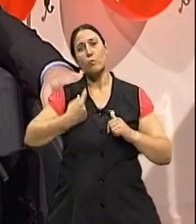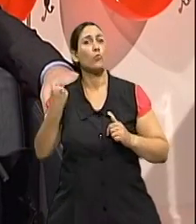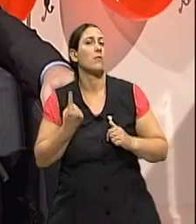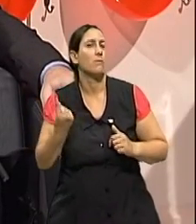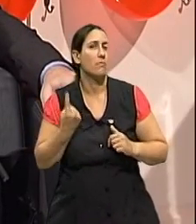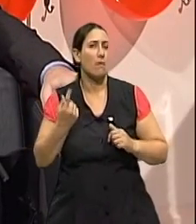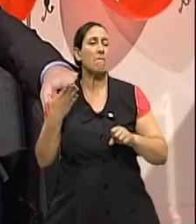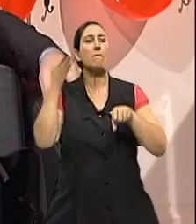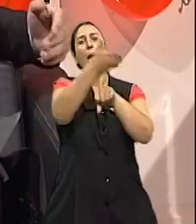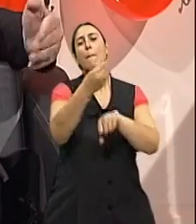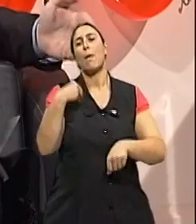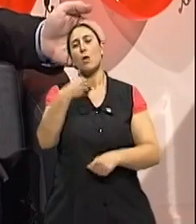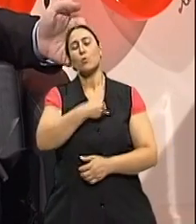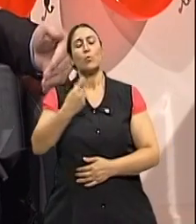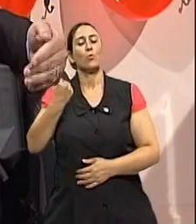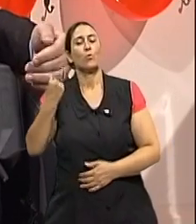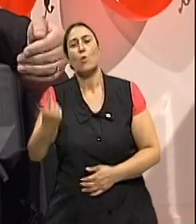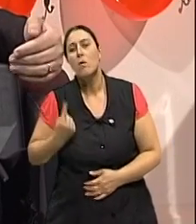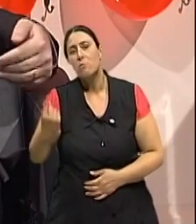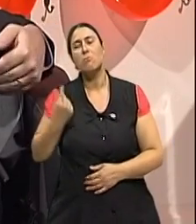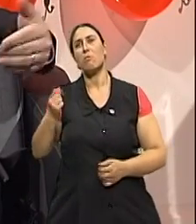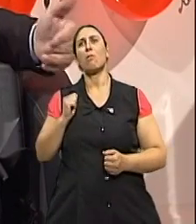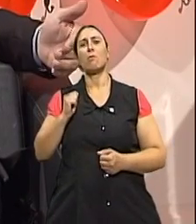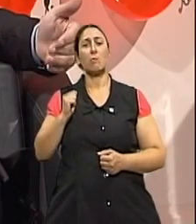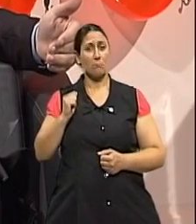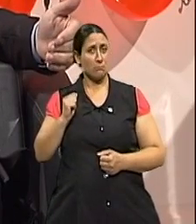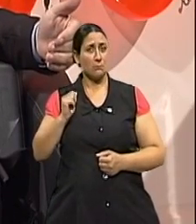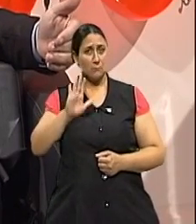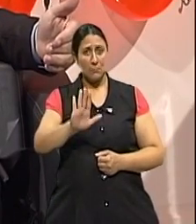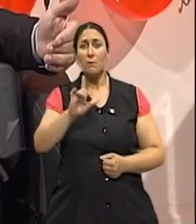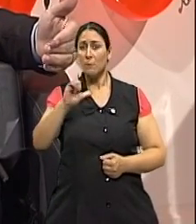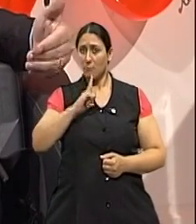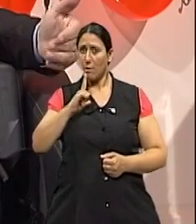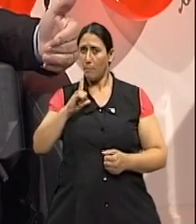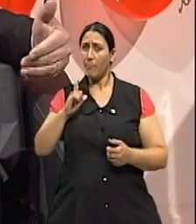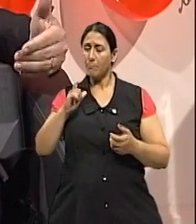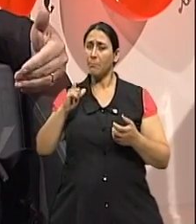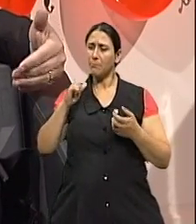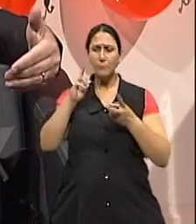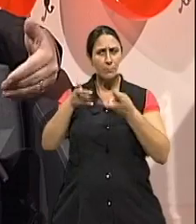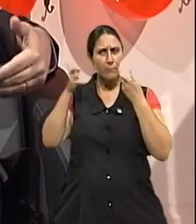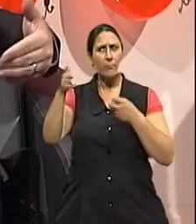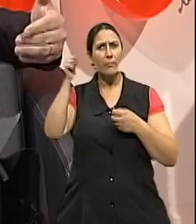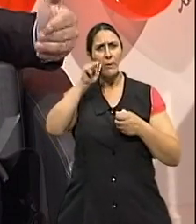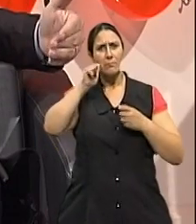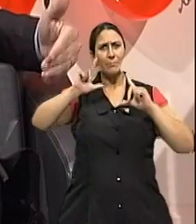elas... Isso também é um sinal, né? Porque o baixo suporte social, ele é um sinal de